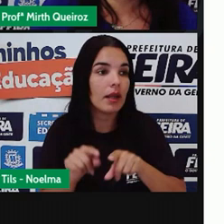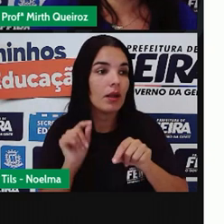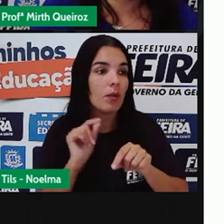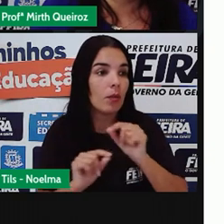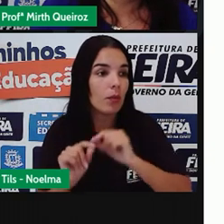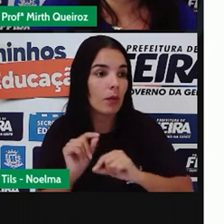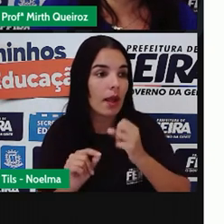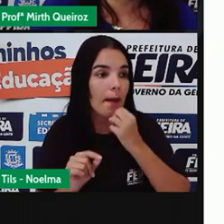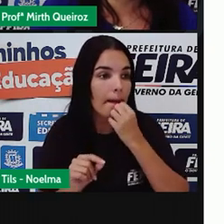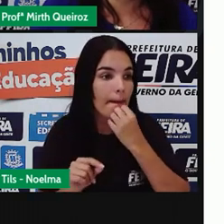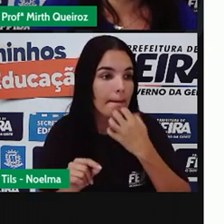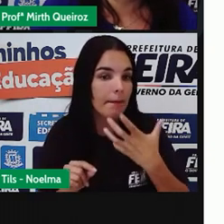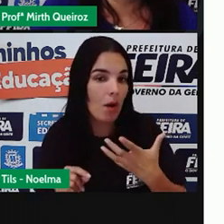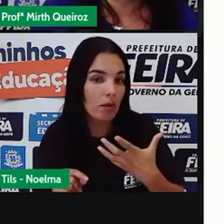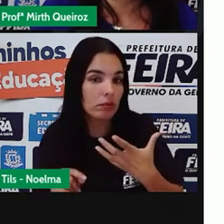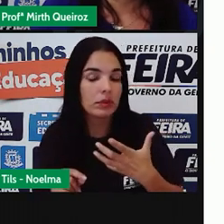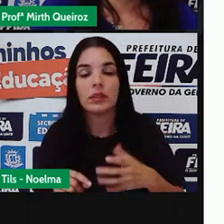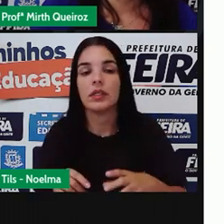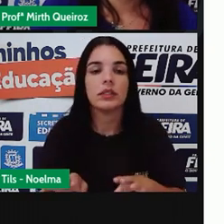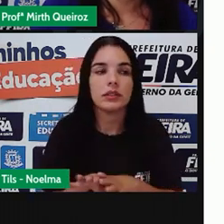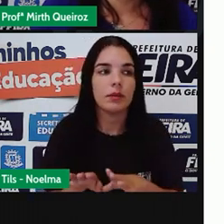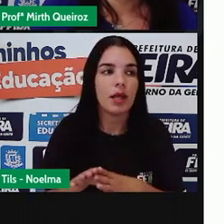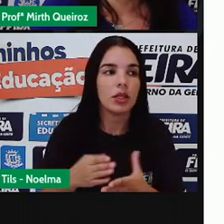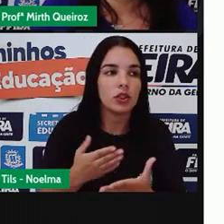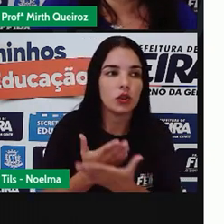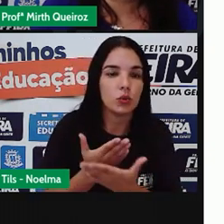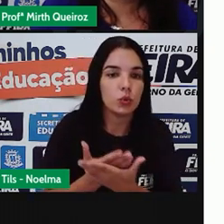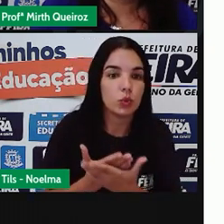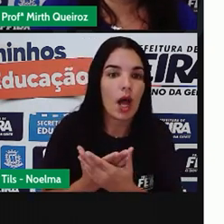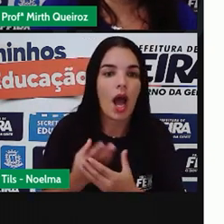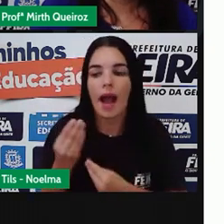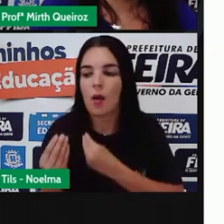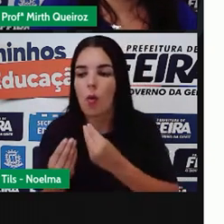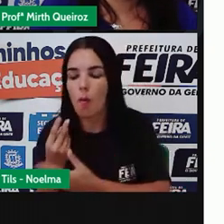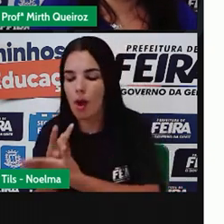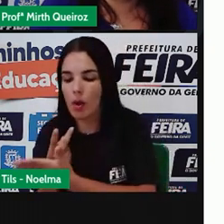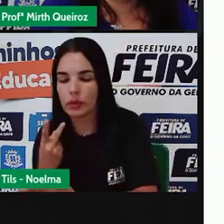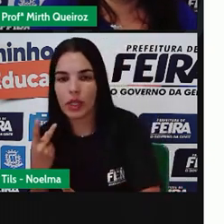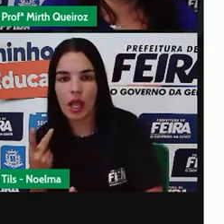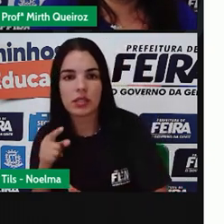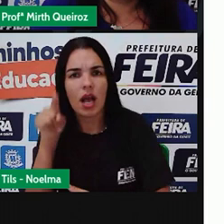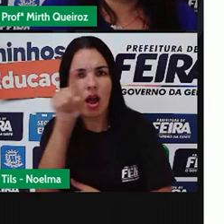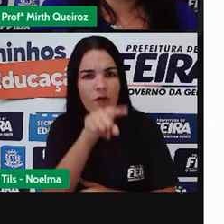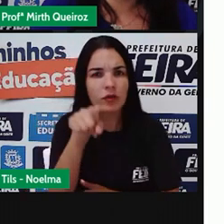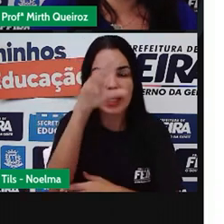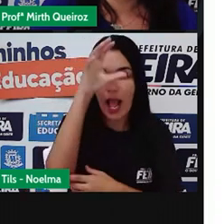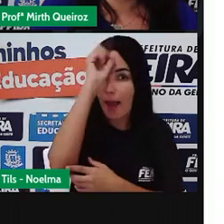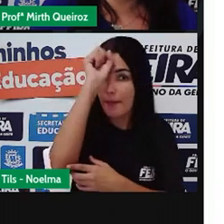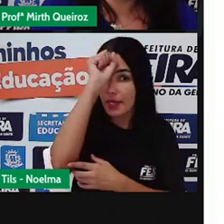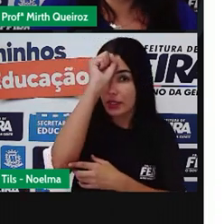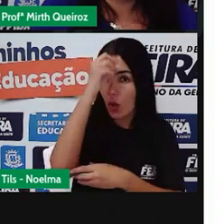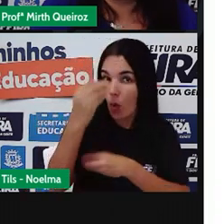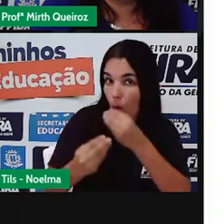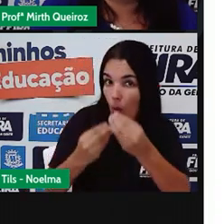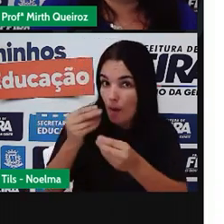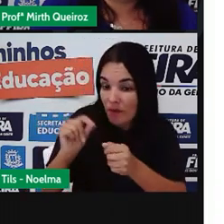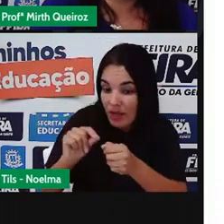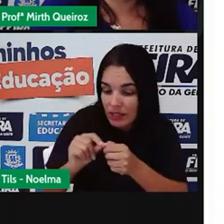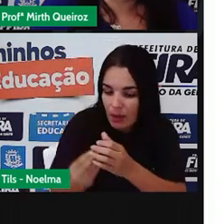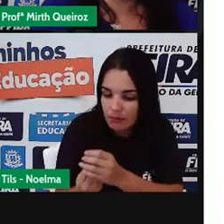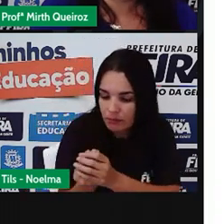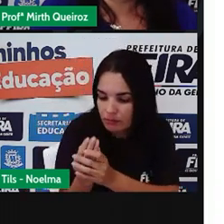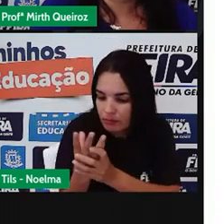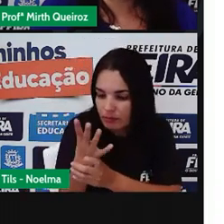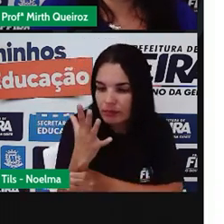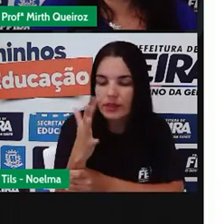vamos estudar e vamos entender aí como é que isso acontece. Você aprendeu como fazer uma muda de rosa,